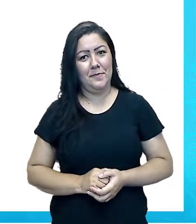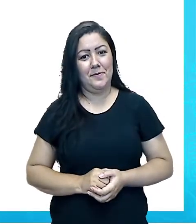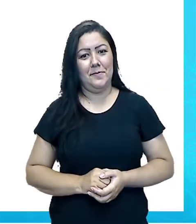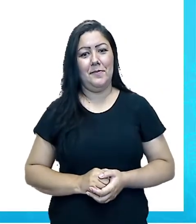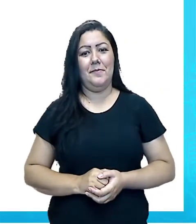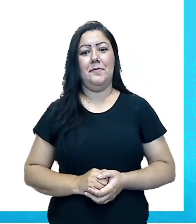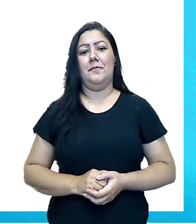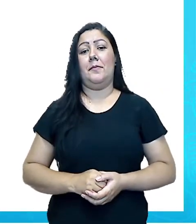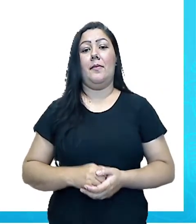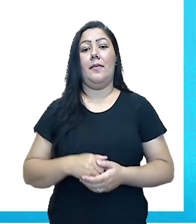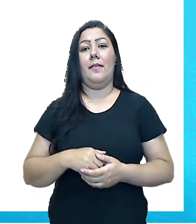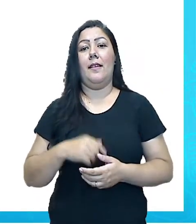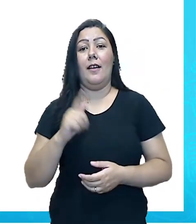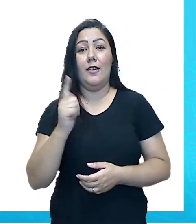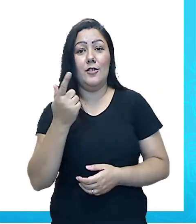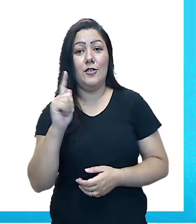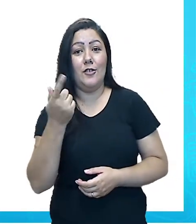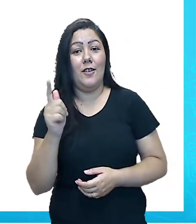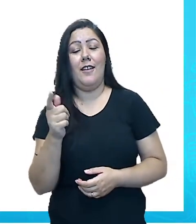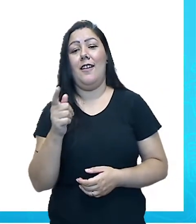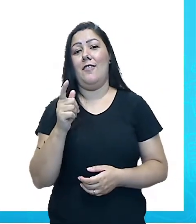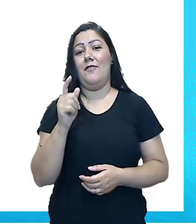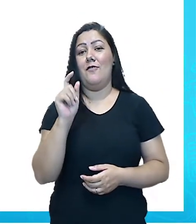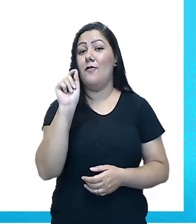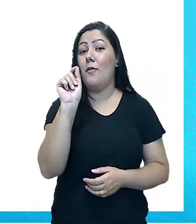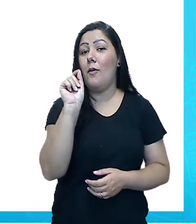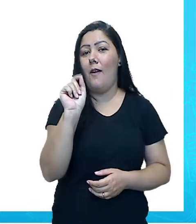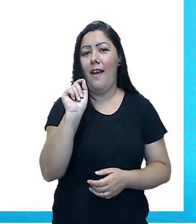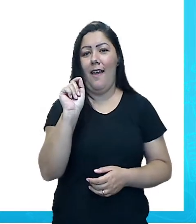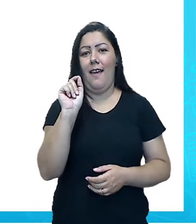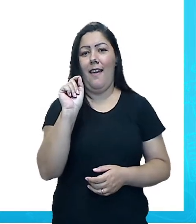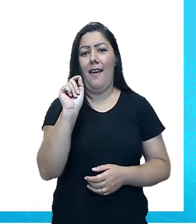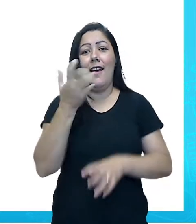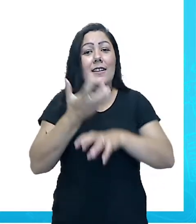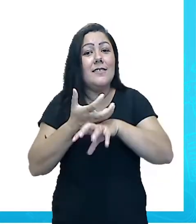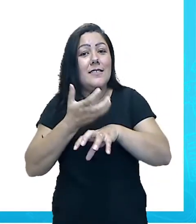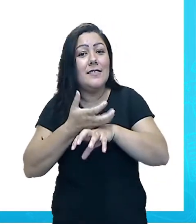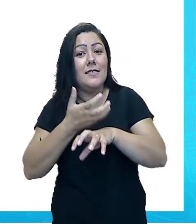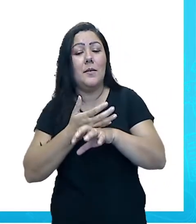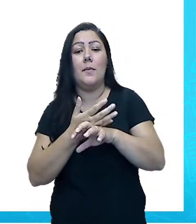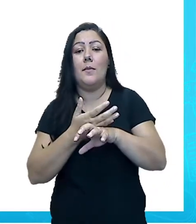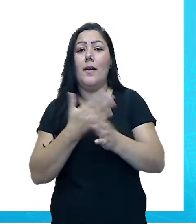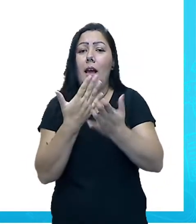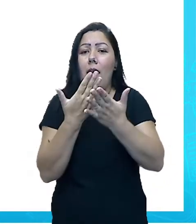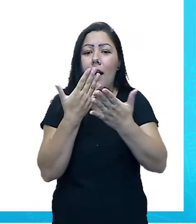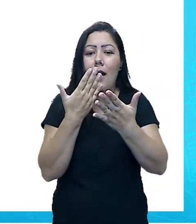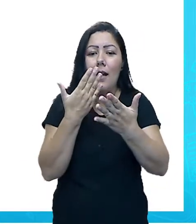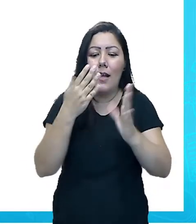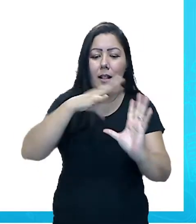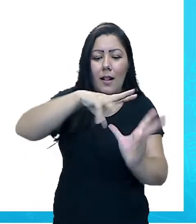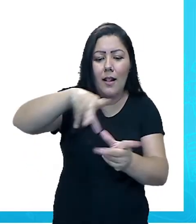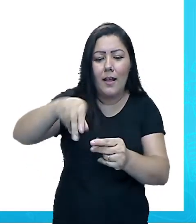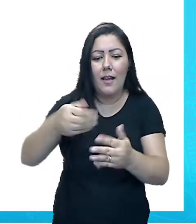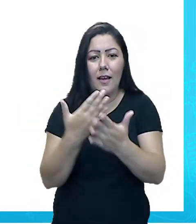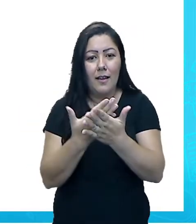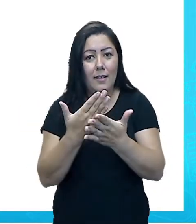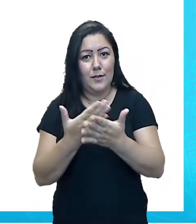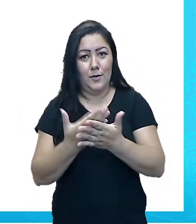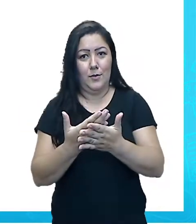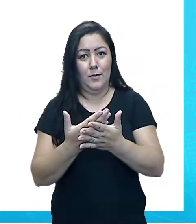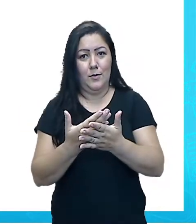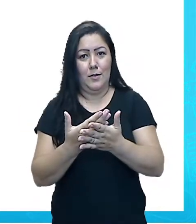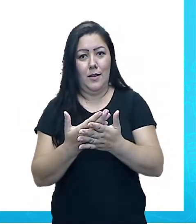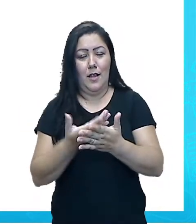é uma ciência que estuda a Terra, a interação do homem